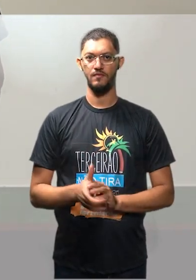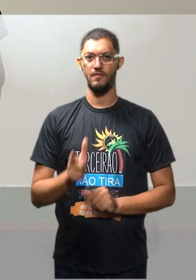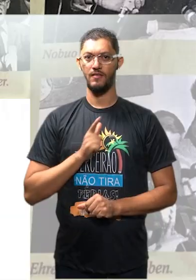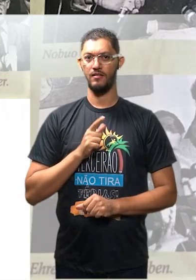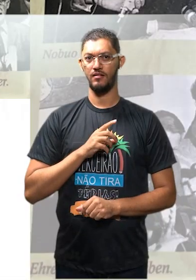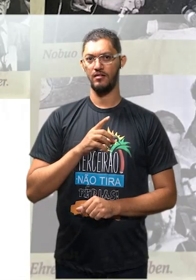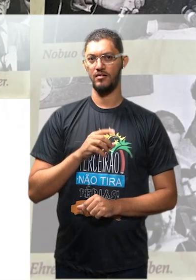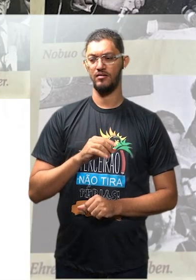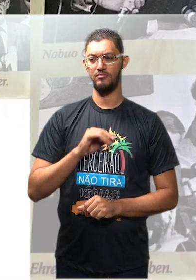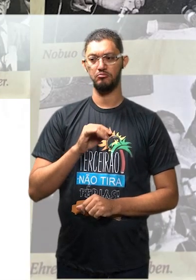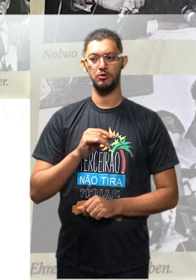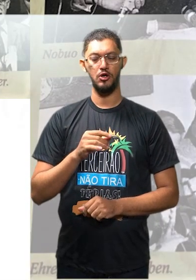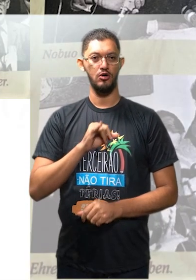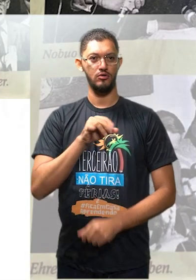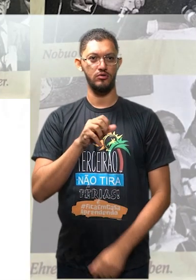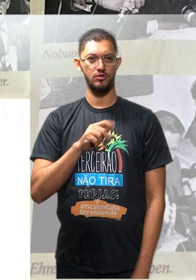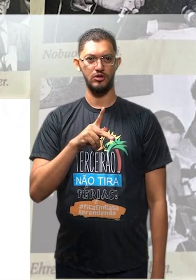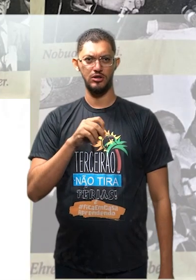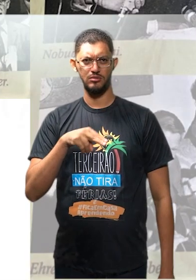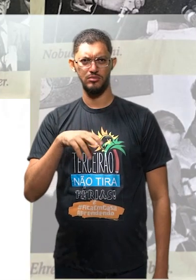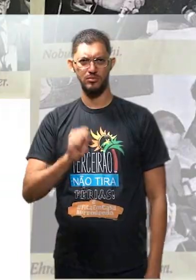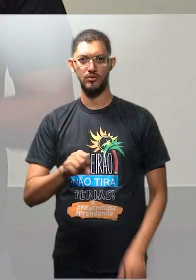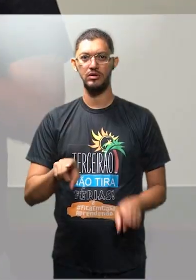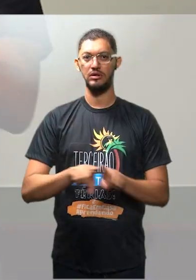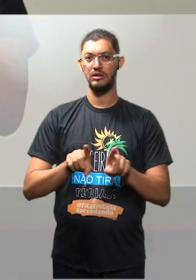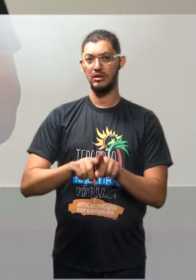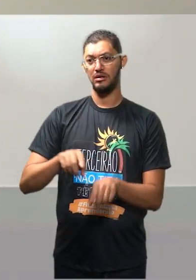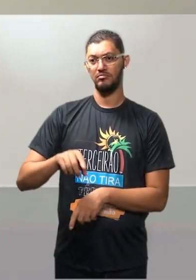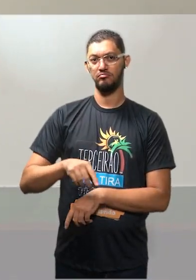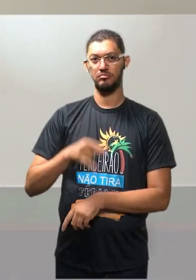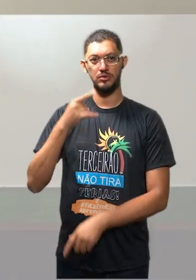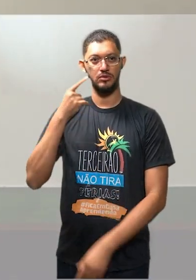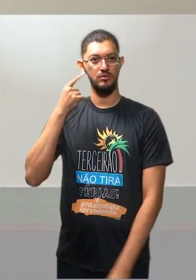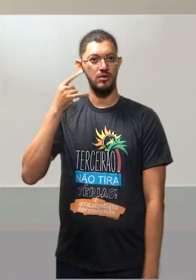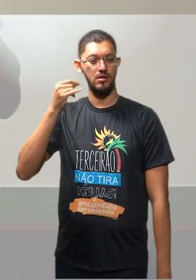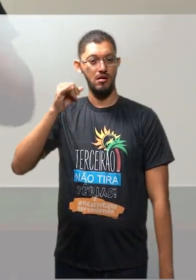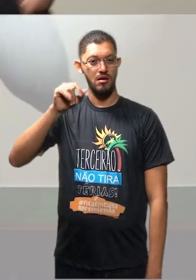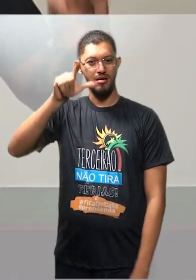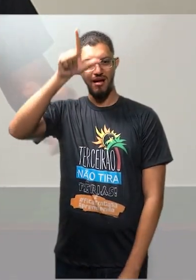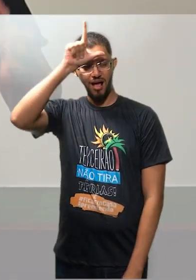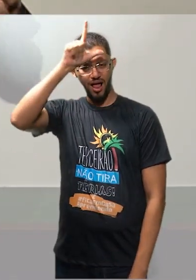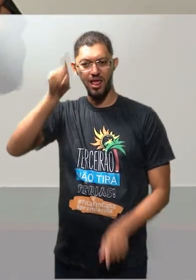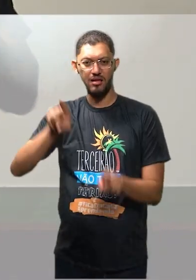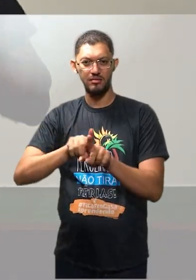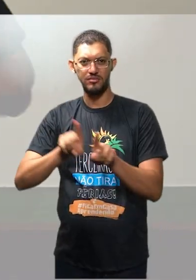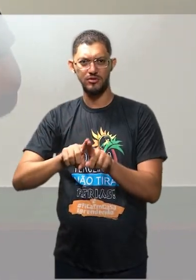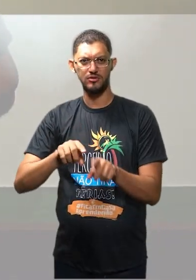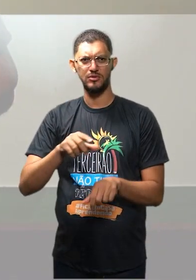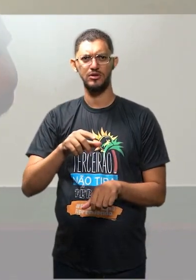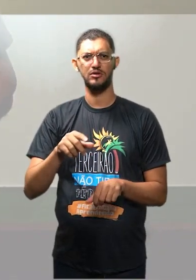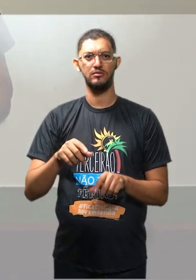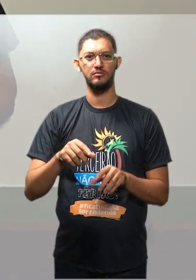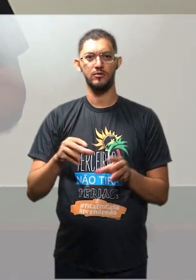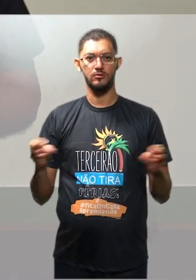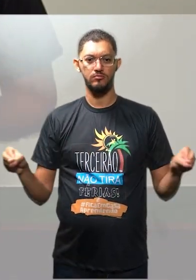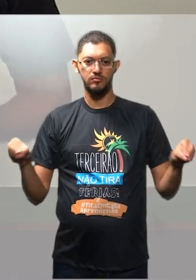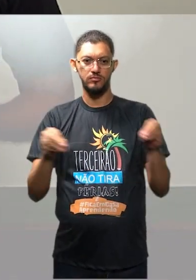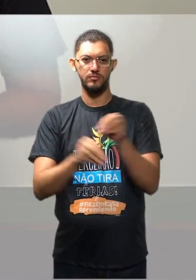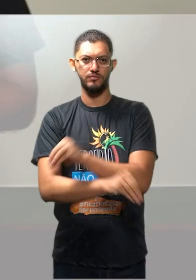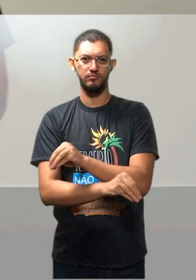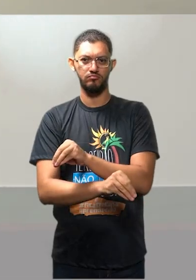diplomata japonês e diplomata alemão, que foram sequestrados pela guerrilha urbana de esquerda, em troca de seus